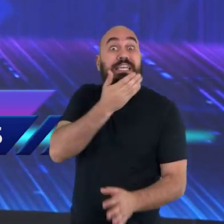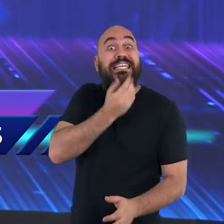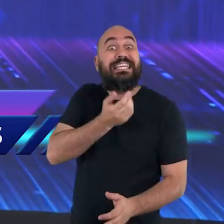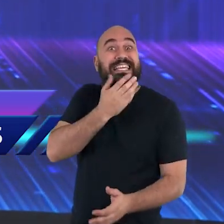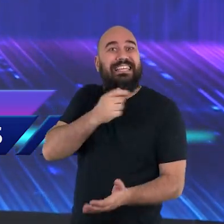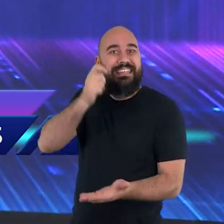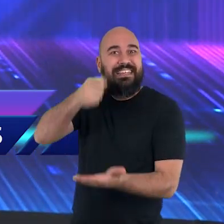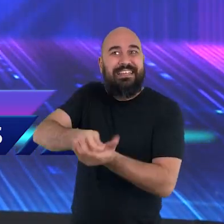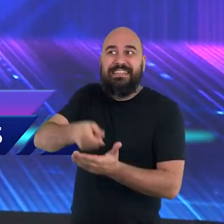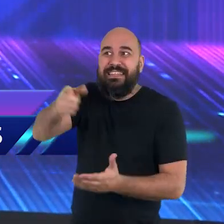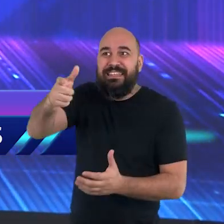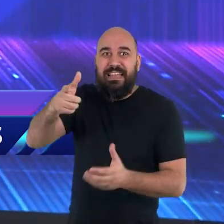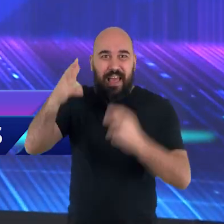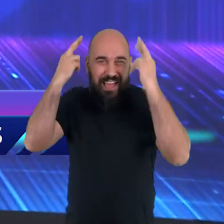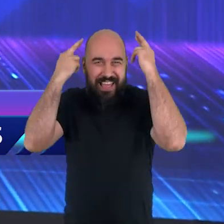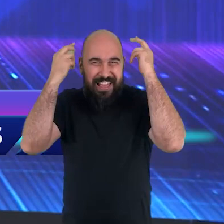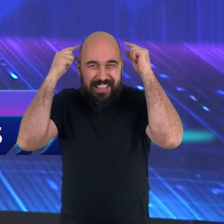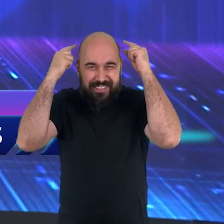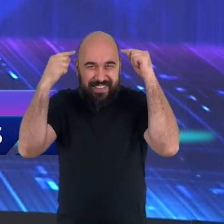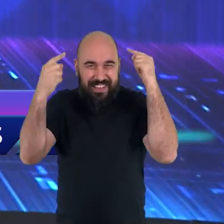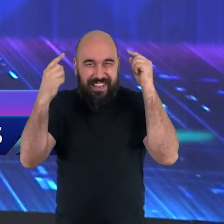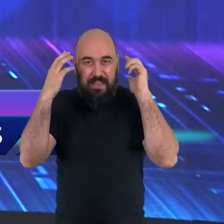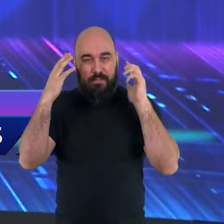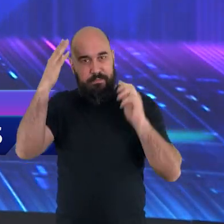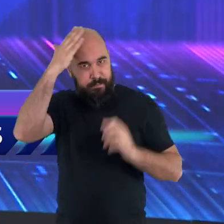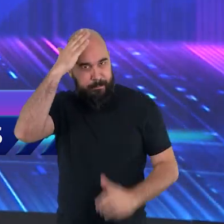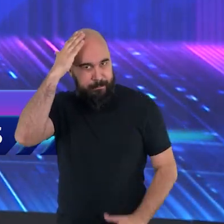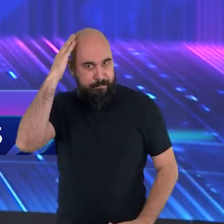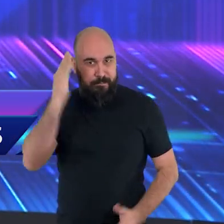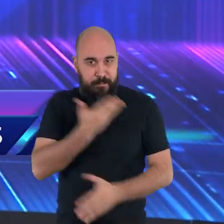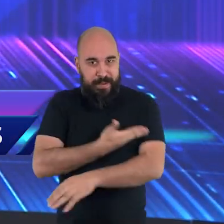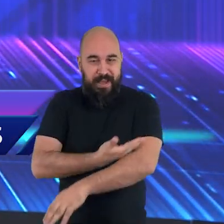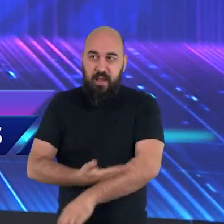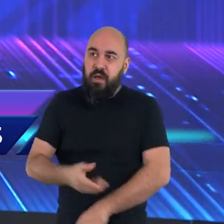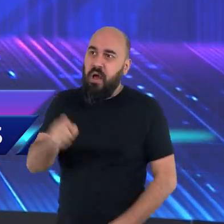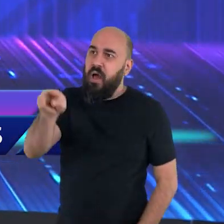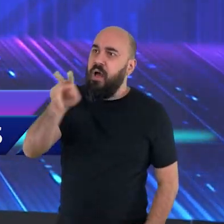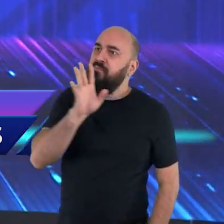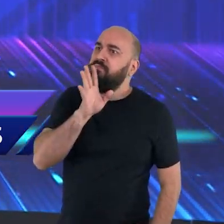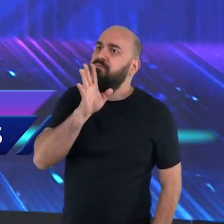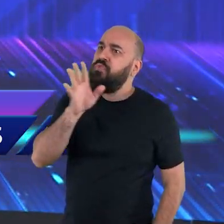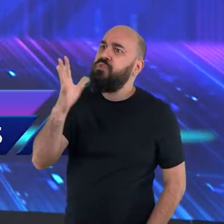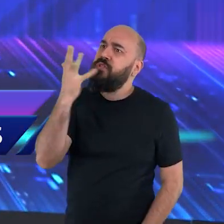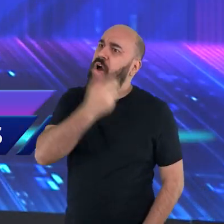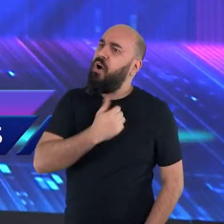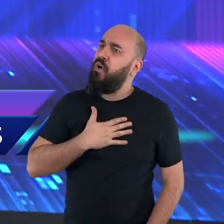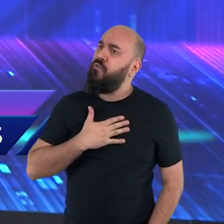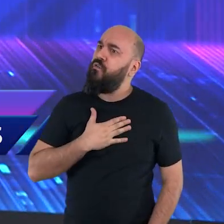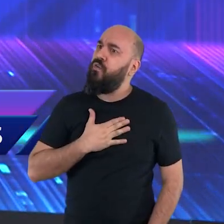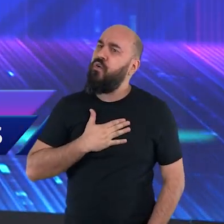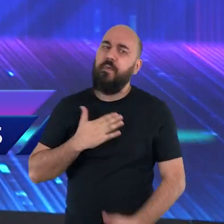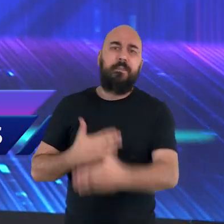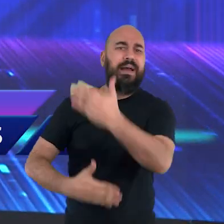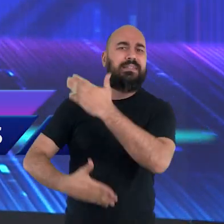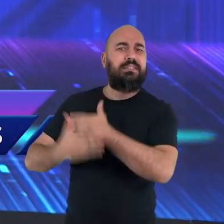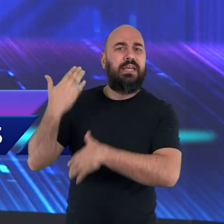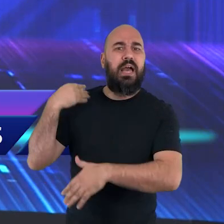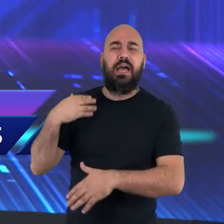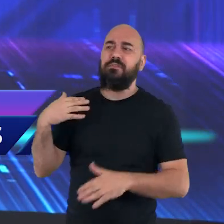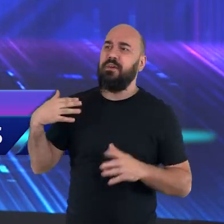O juiz era aquele que havia lhe salvado, anos atrás, de ser atropelado por uma